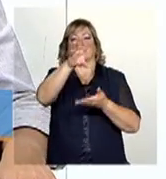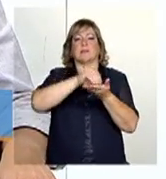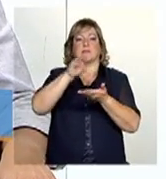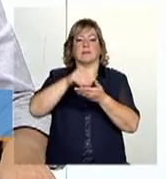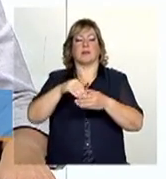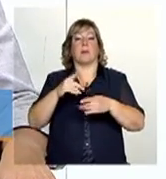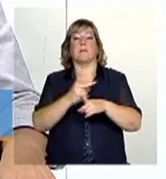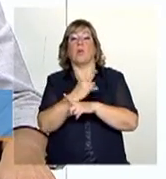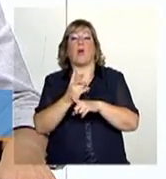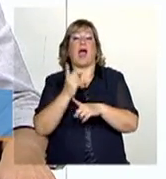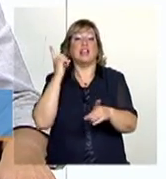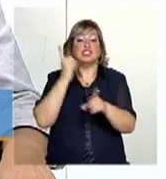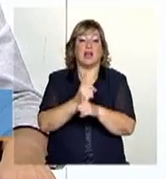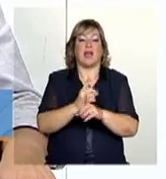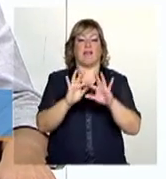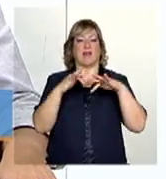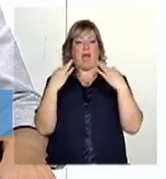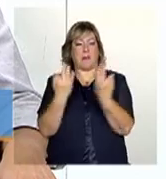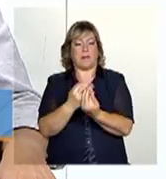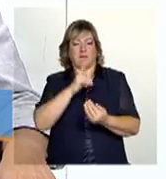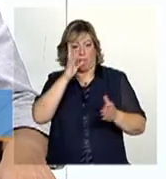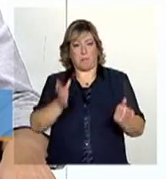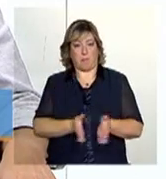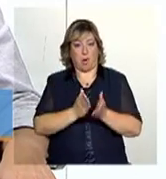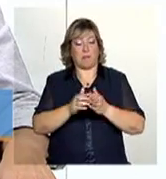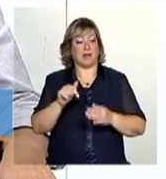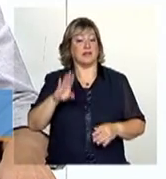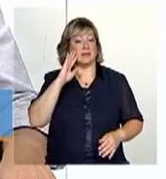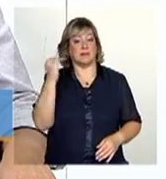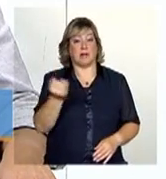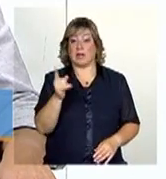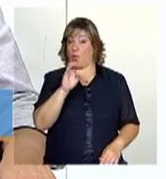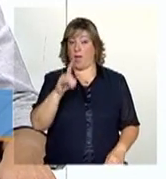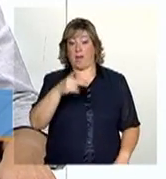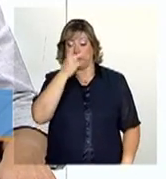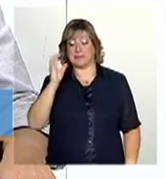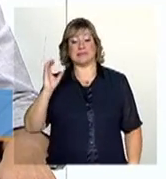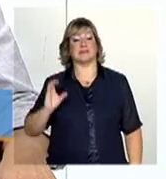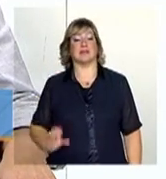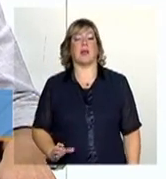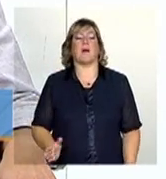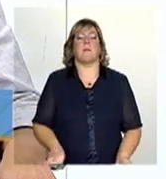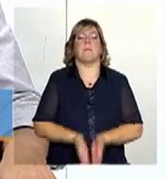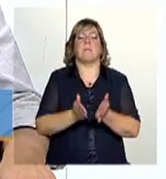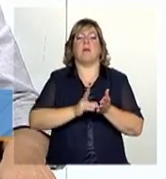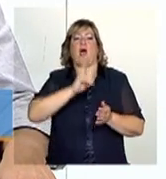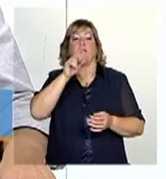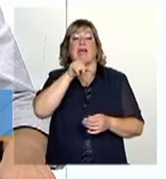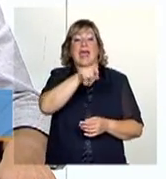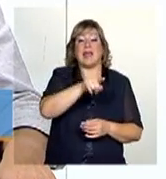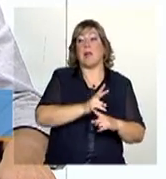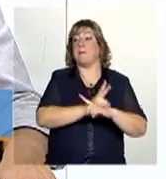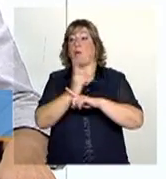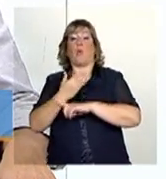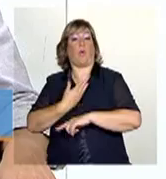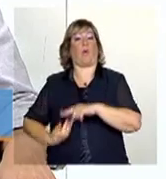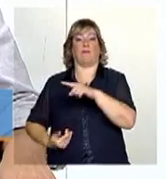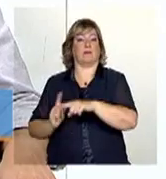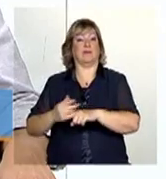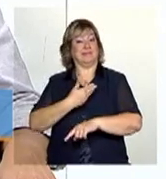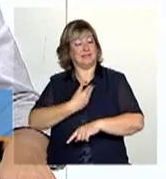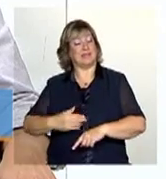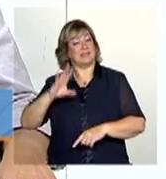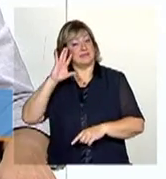eu falo em busca ativa, eu falo em mudar o olhar do Estado, ou seja, não é o cidadão mais pobre que procura o Estado. É o Estado que